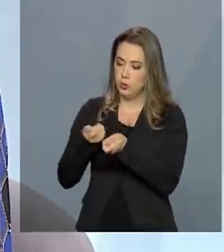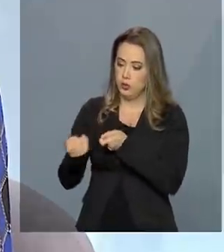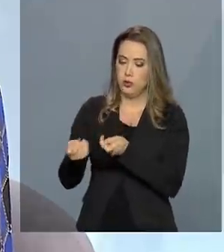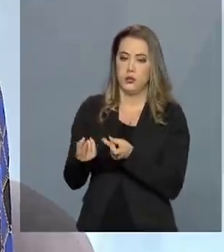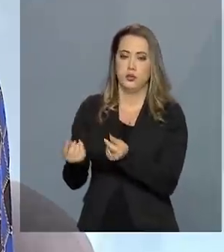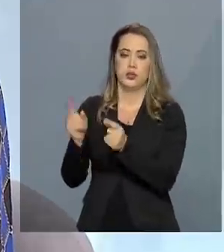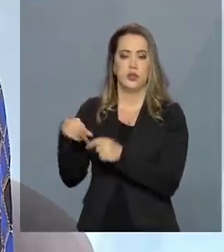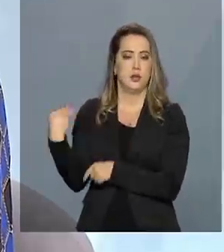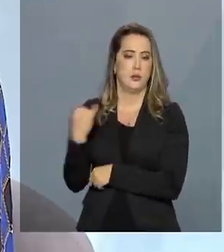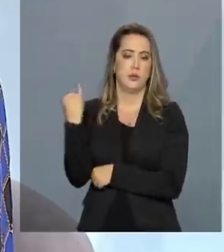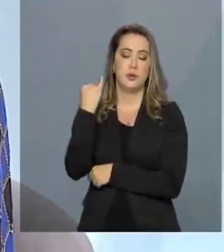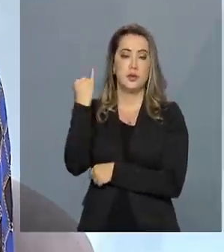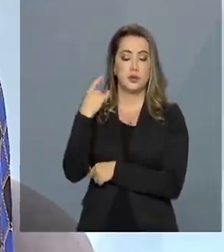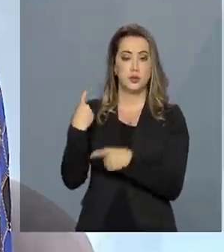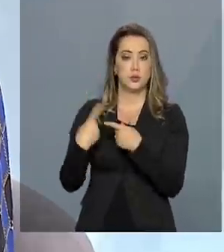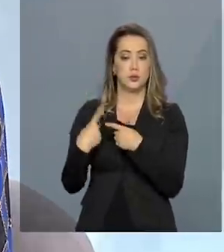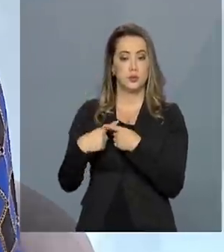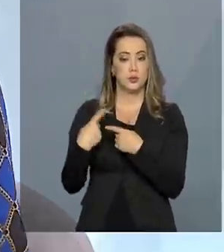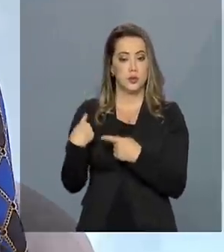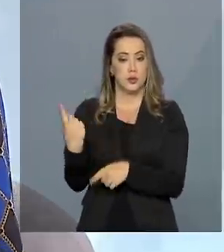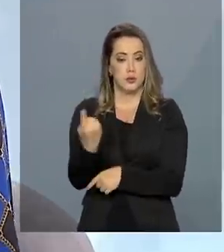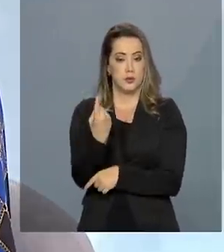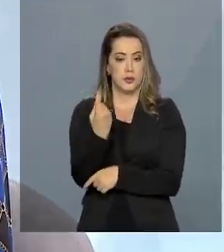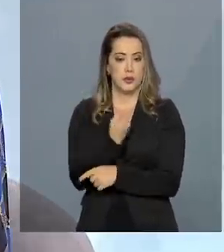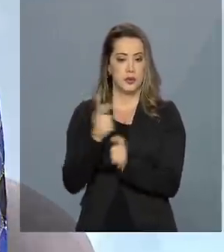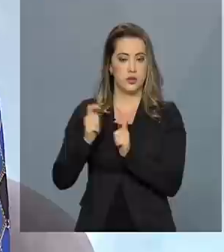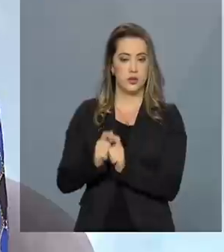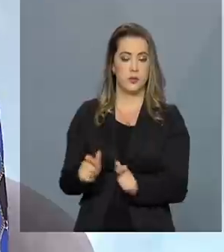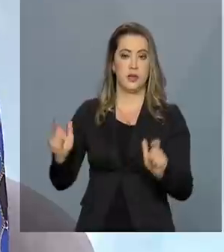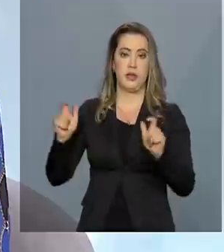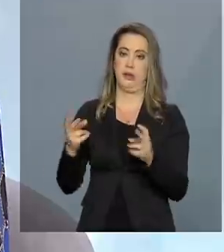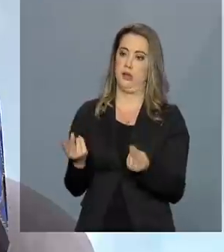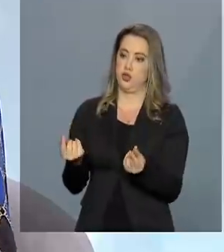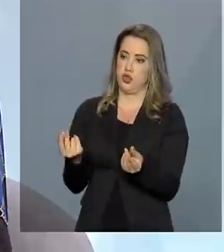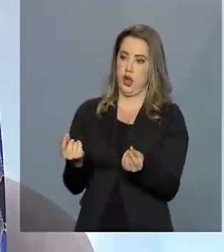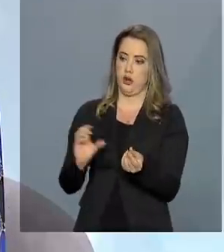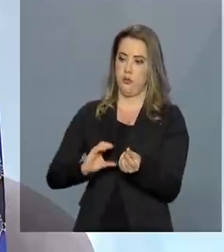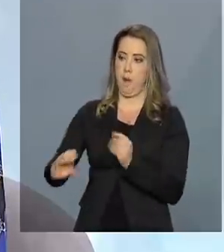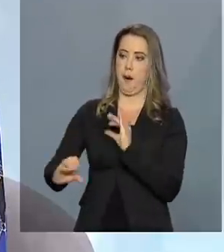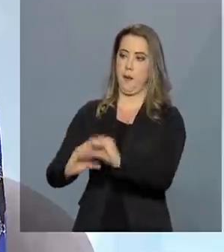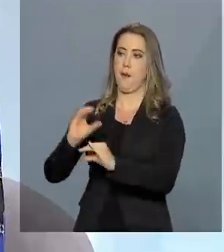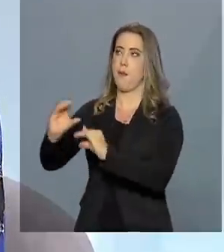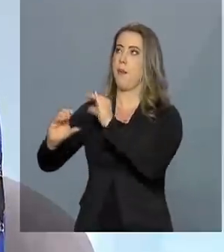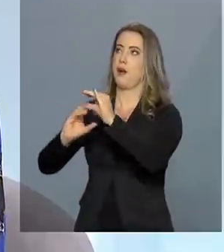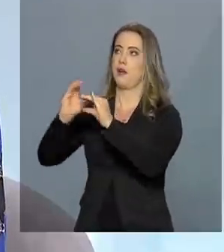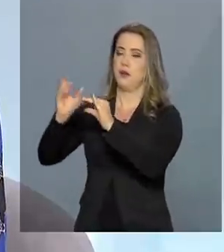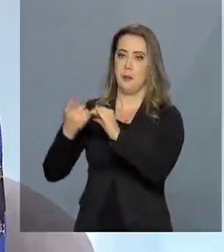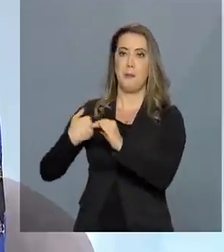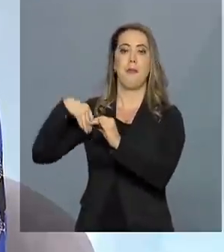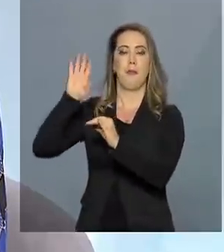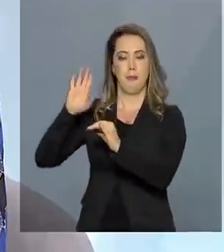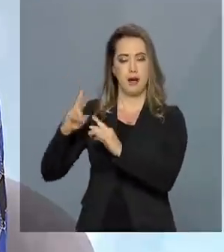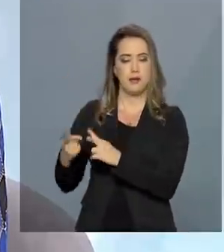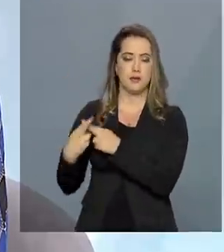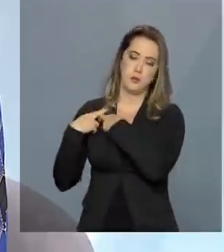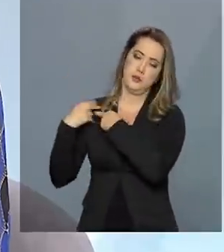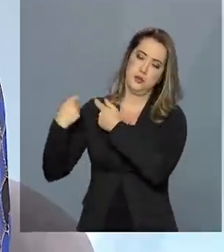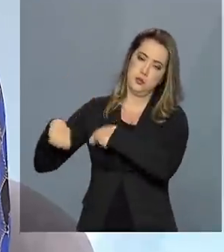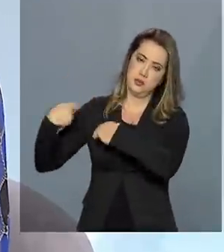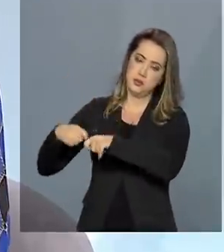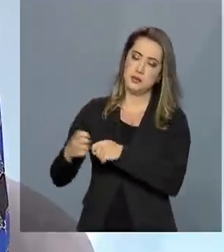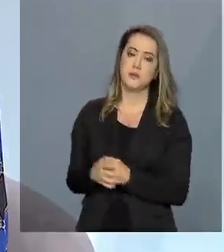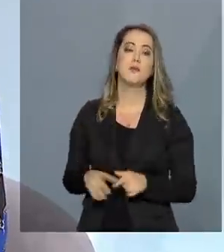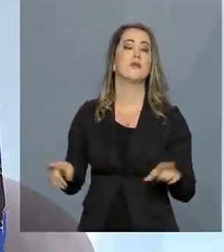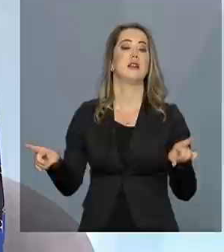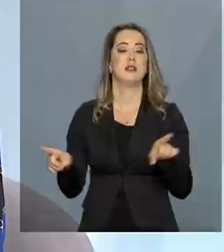ela é muito grande, porque a gente aumenta a quantidade de recursos, a aumenta a nossa responsabilidade. E,